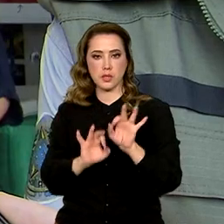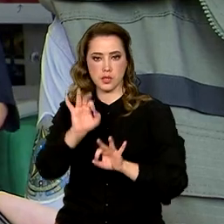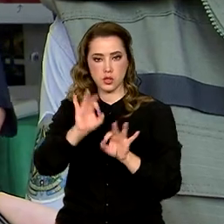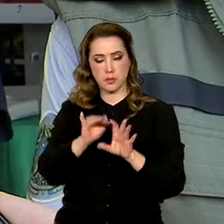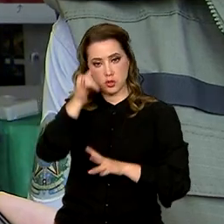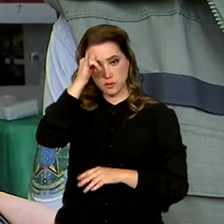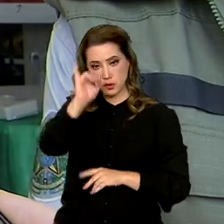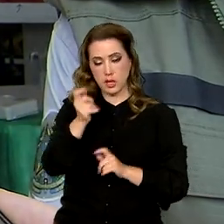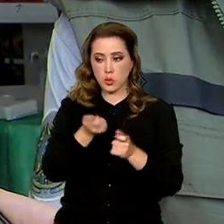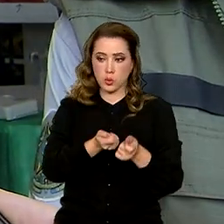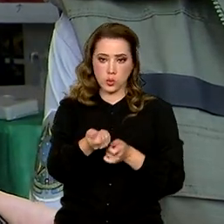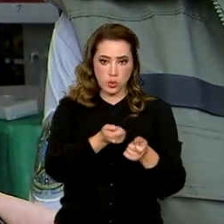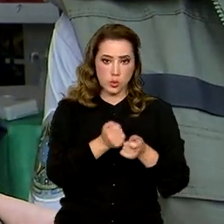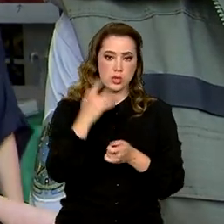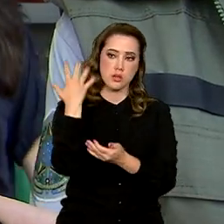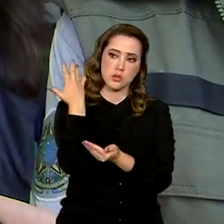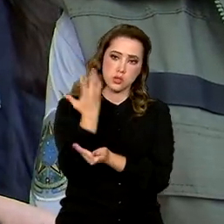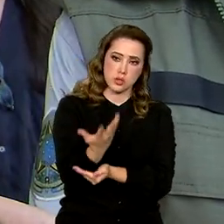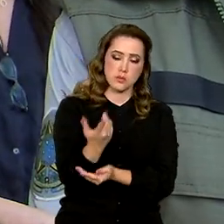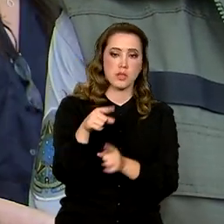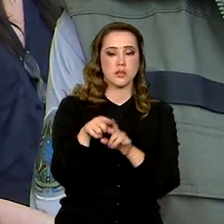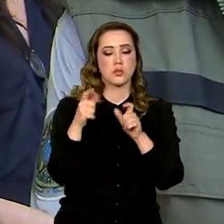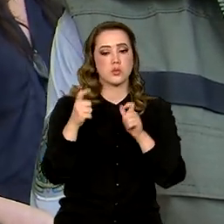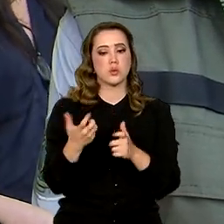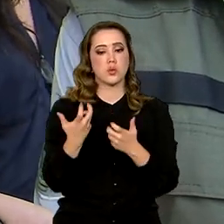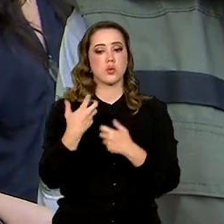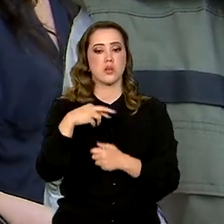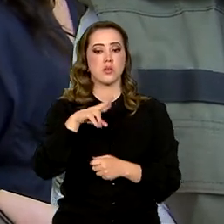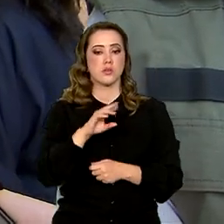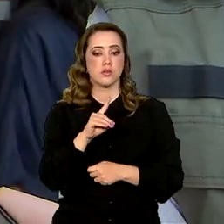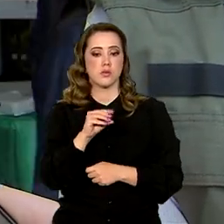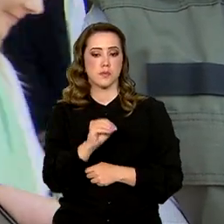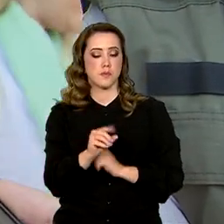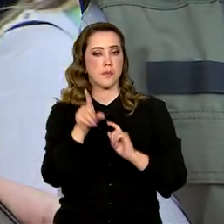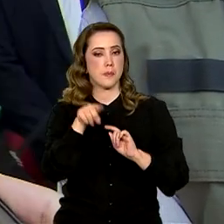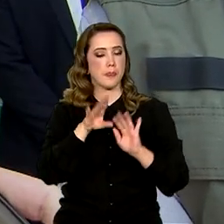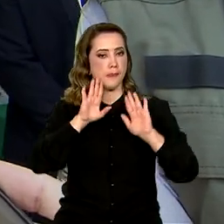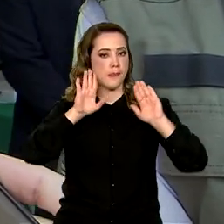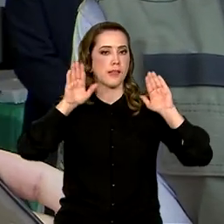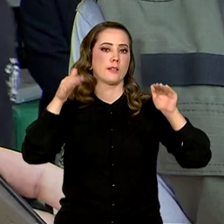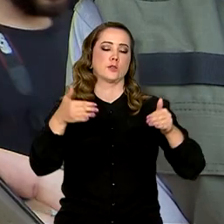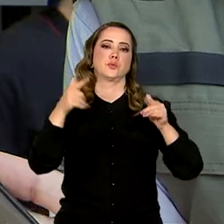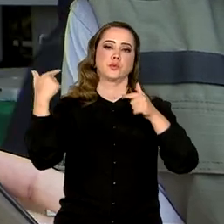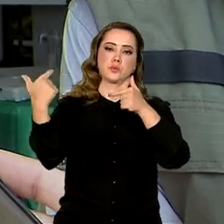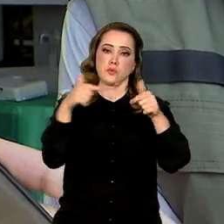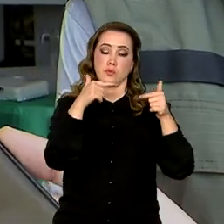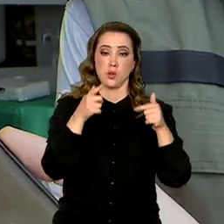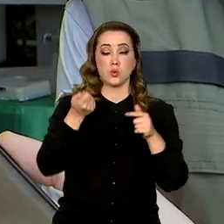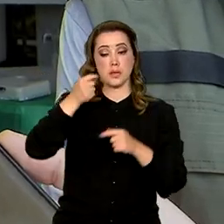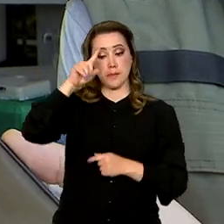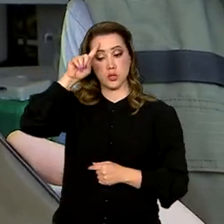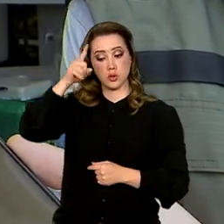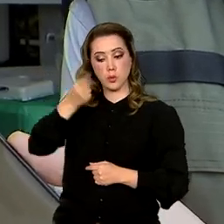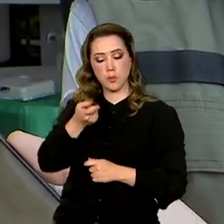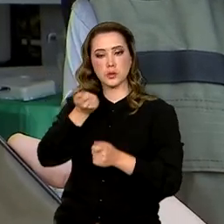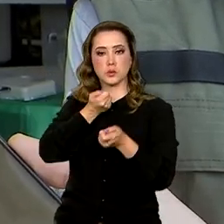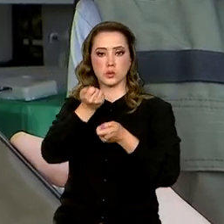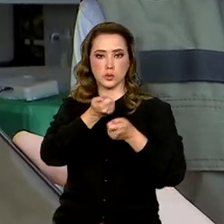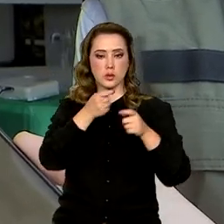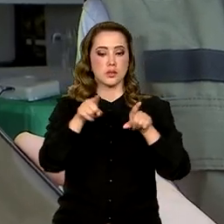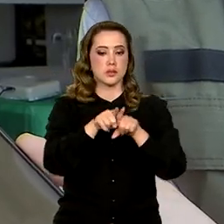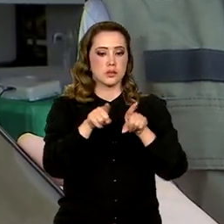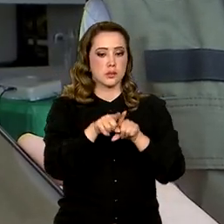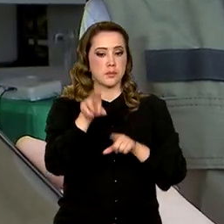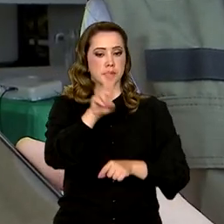de Prevenção e Controle do Desmatamento do Cerrado com foco não só nas ações de comando e controle, mas também